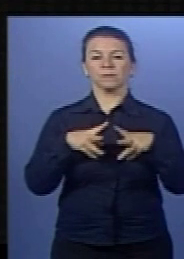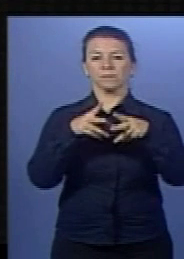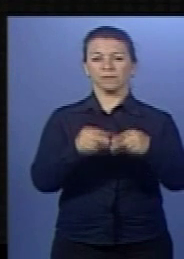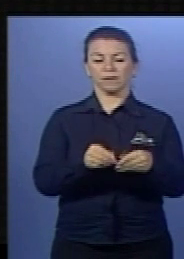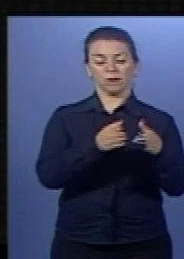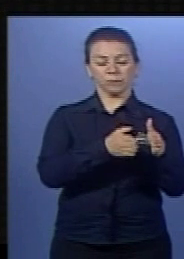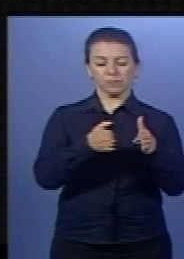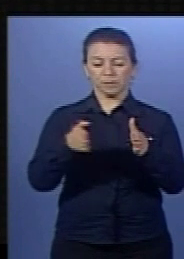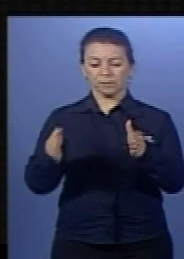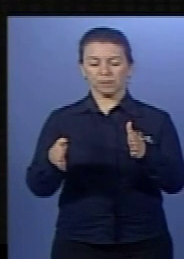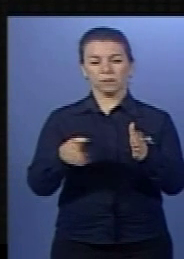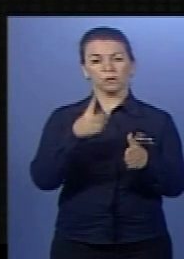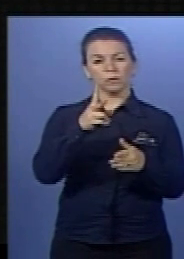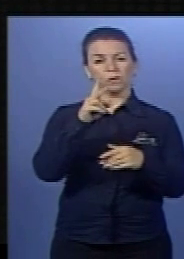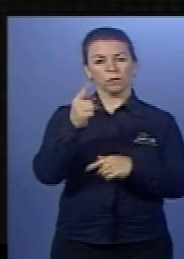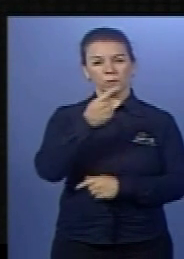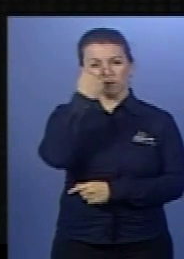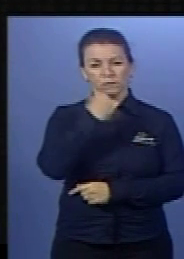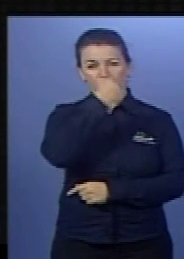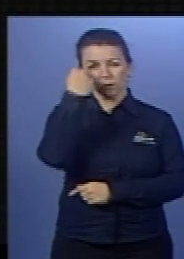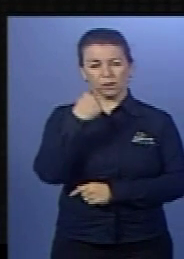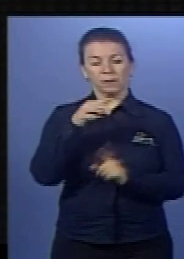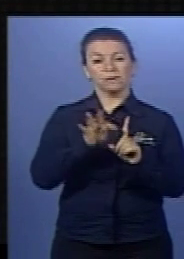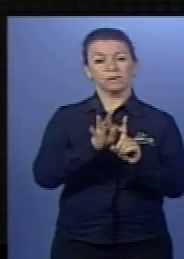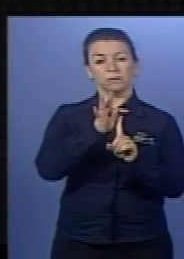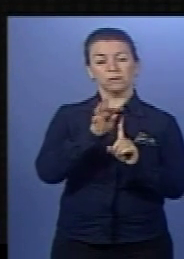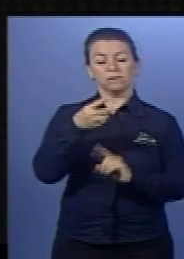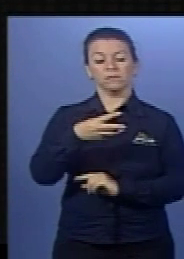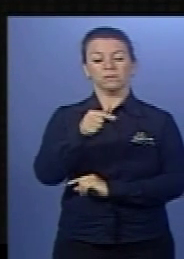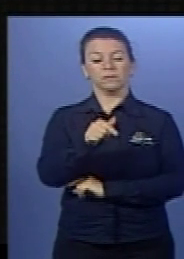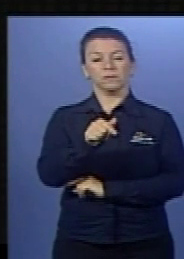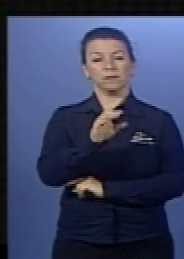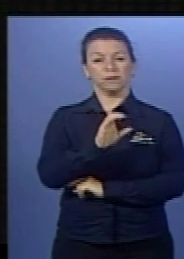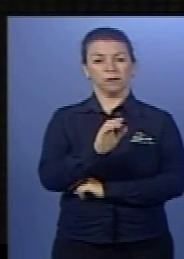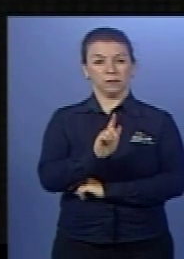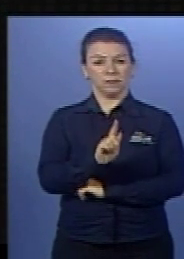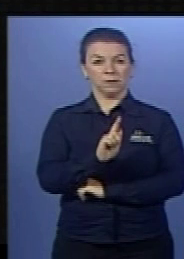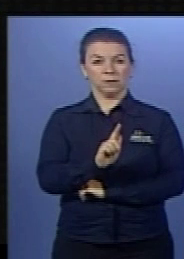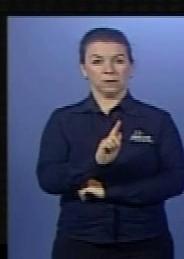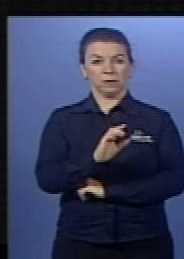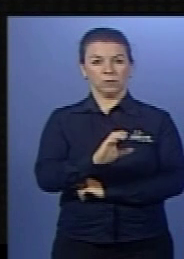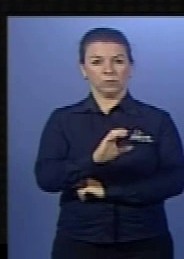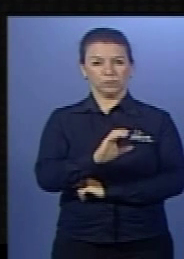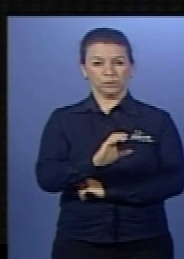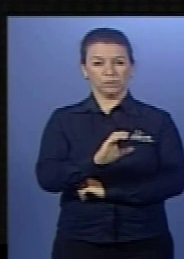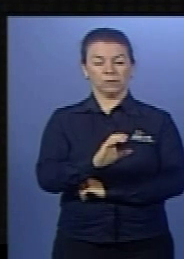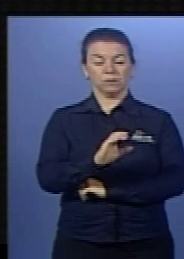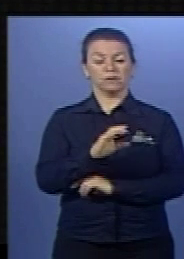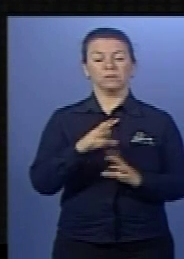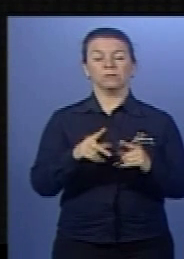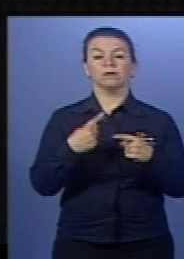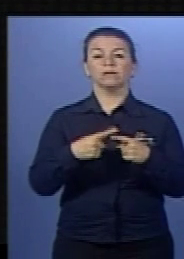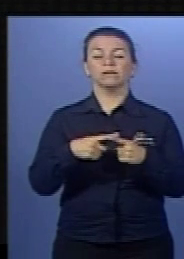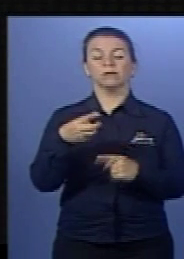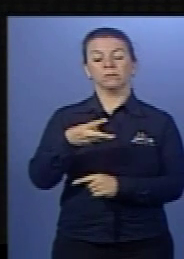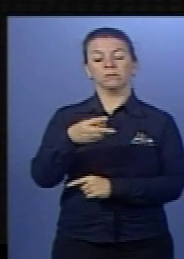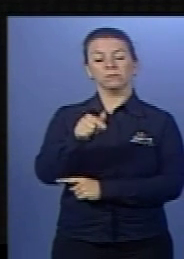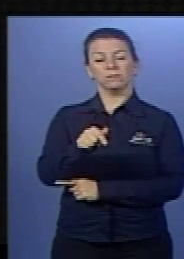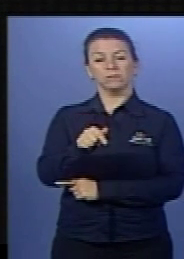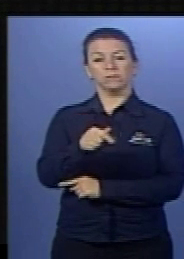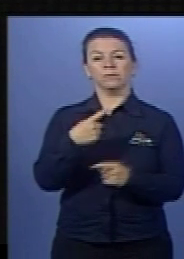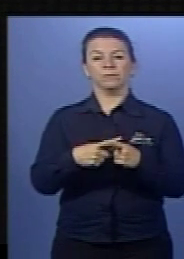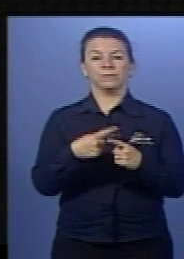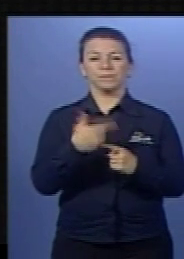mantidos por duas horas a uma temperatura de 37 graus centígrados. Galera, por que a temperatura de 37 graus? Porque isso